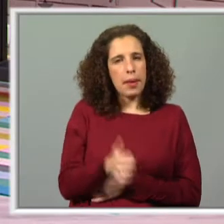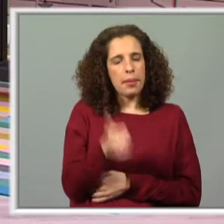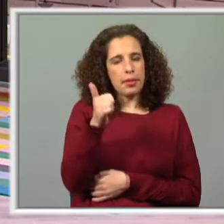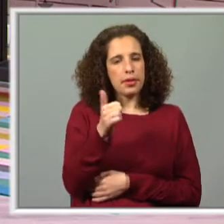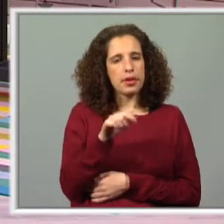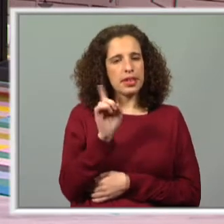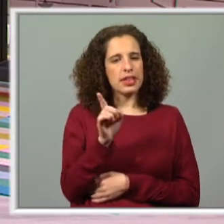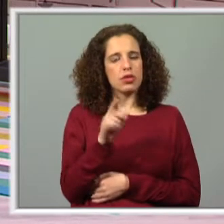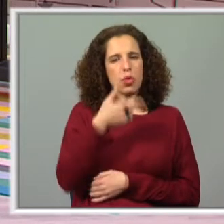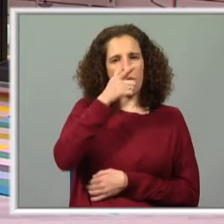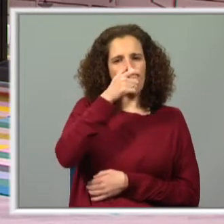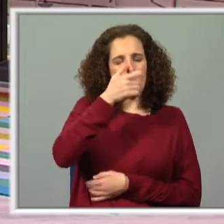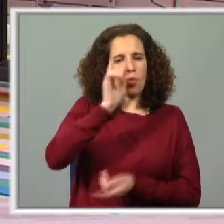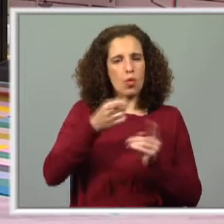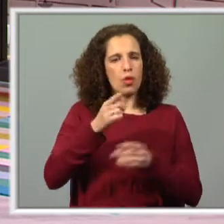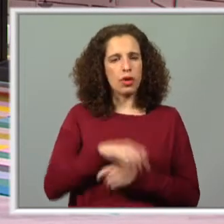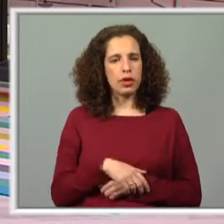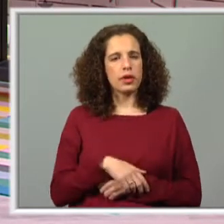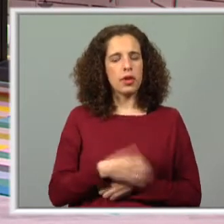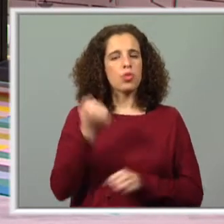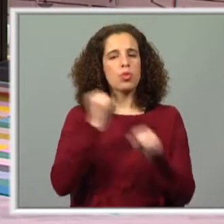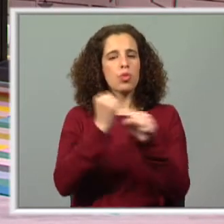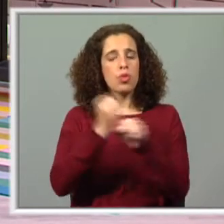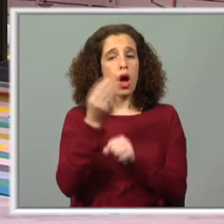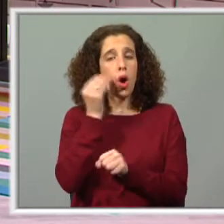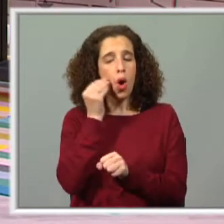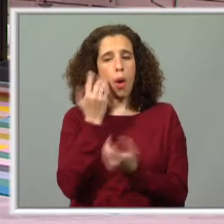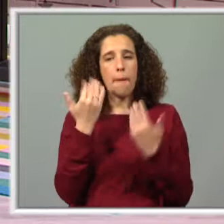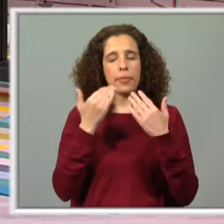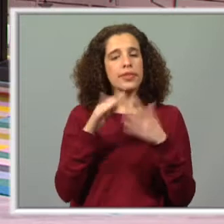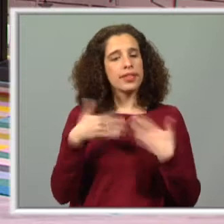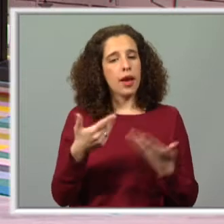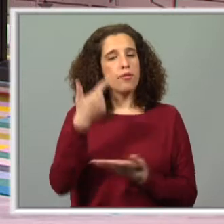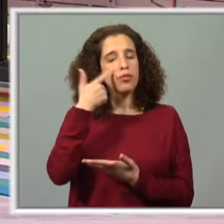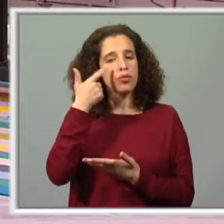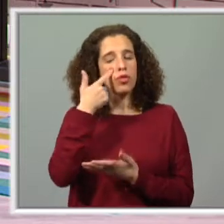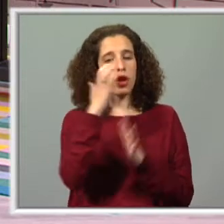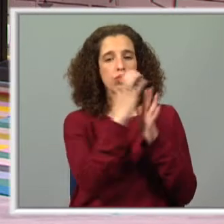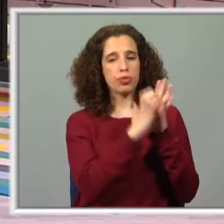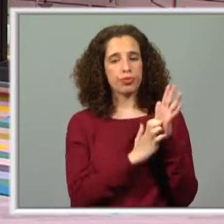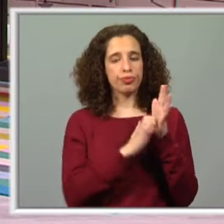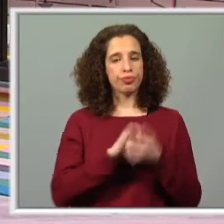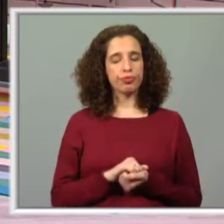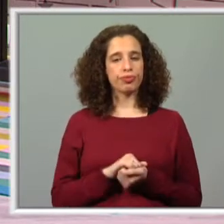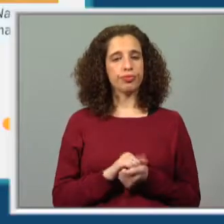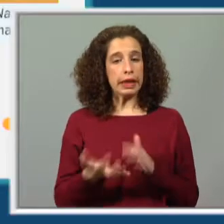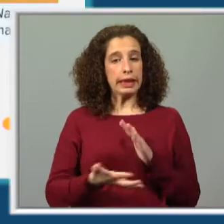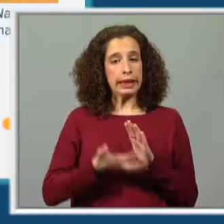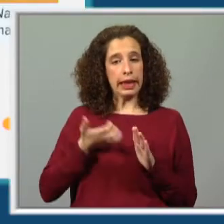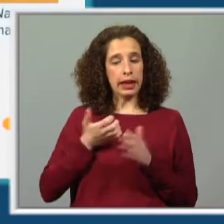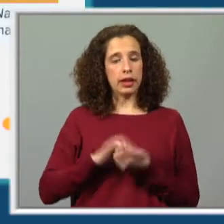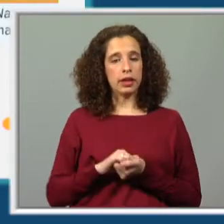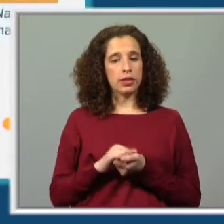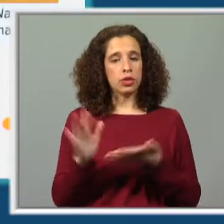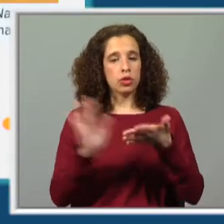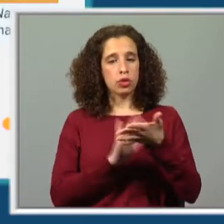o que é isto do formigueiro e como é que ele funciona. Vamos então conhecer um pouquinho deste texto, que retirei do